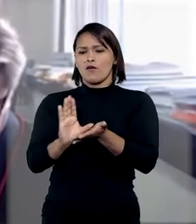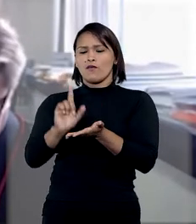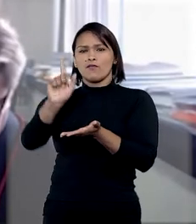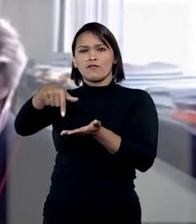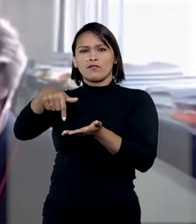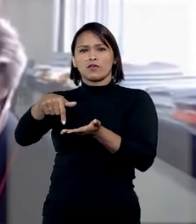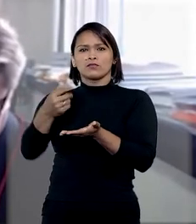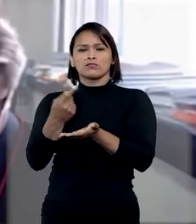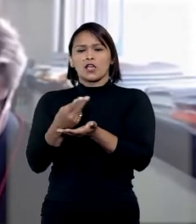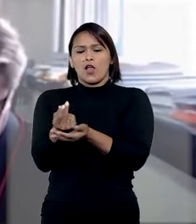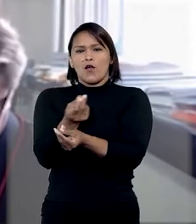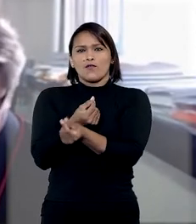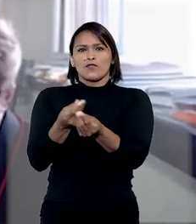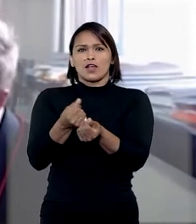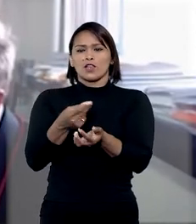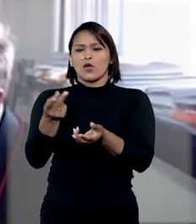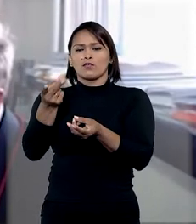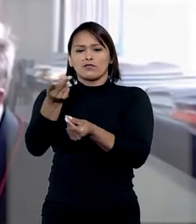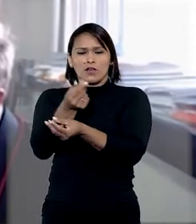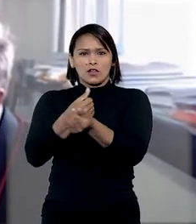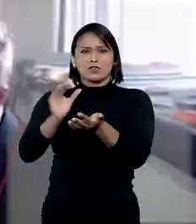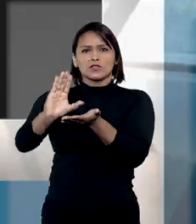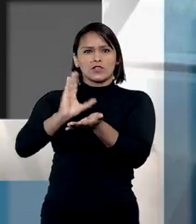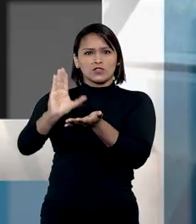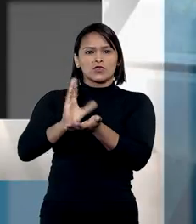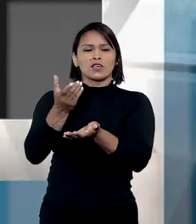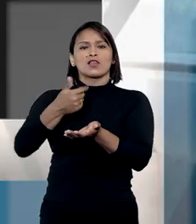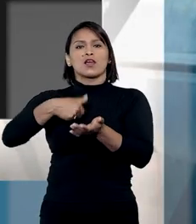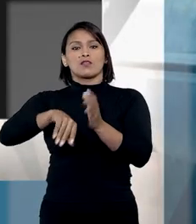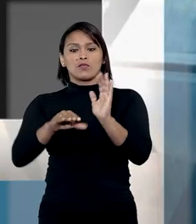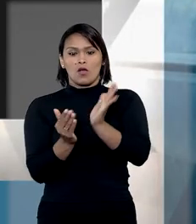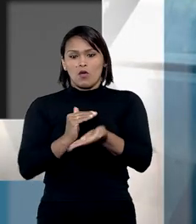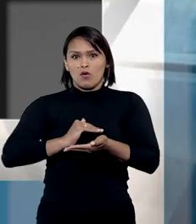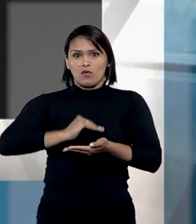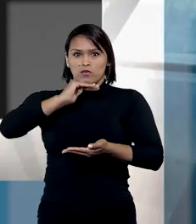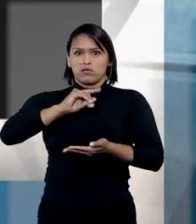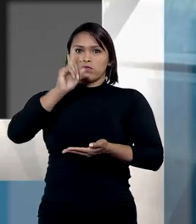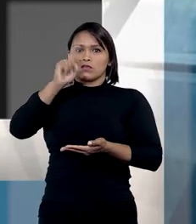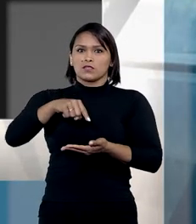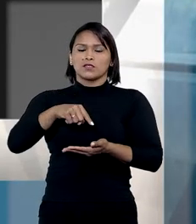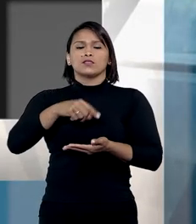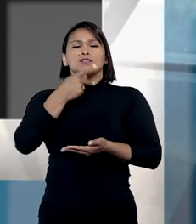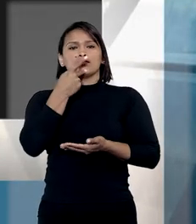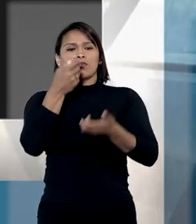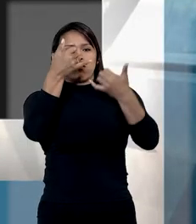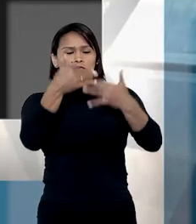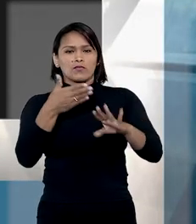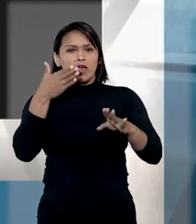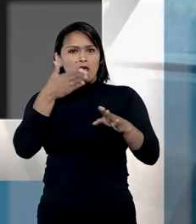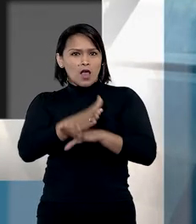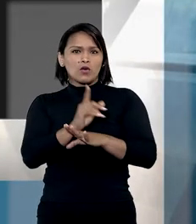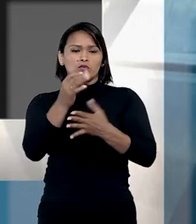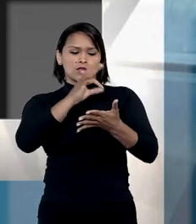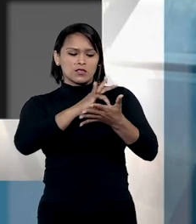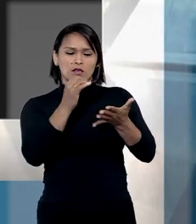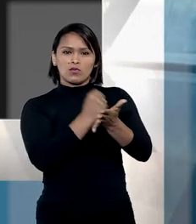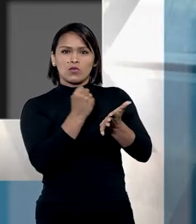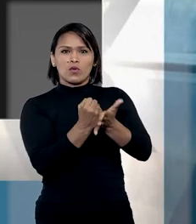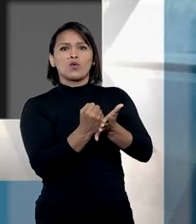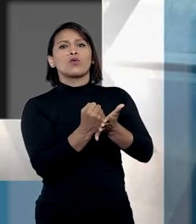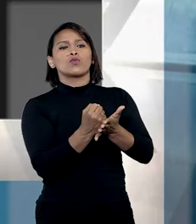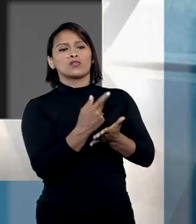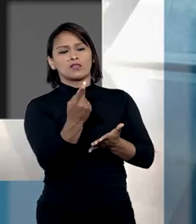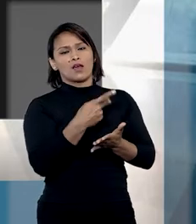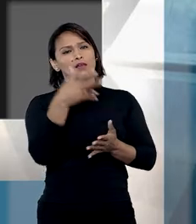das quantias até então descontadas pela financeira, uma vez que o montante debitado está expressamente autorizado no contrato